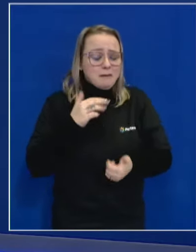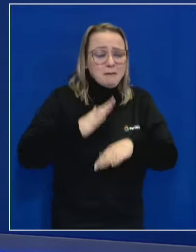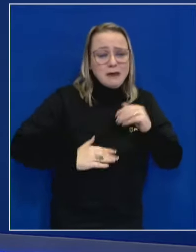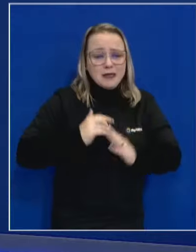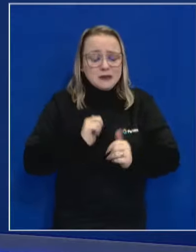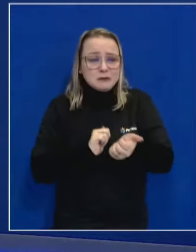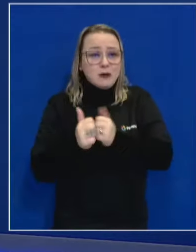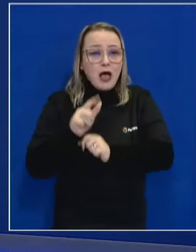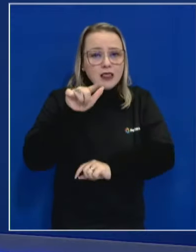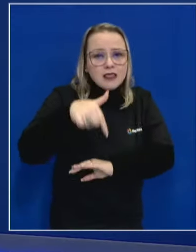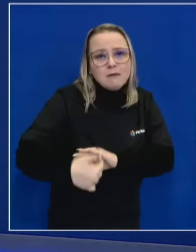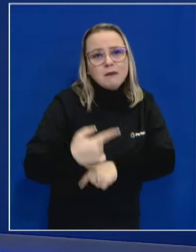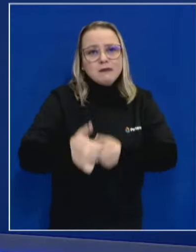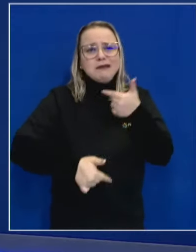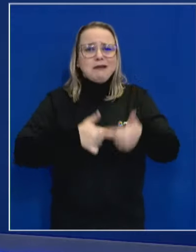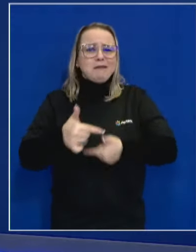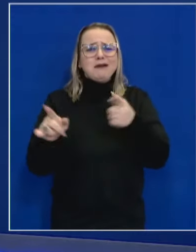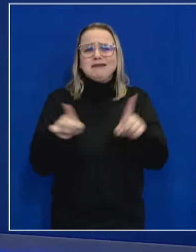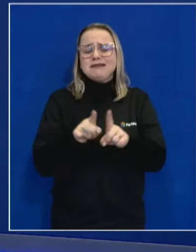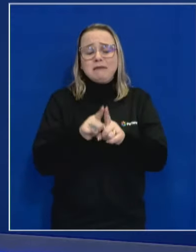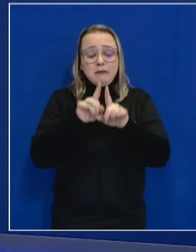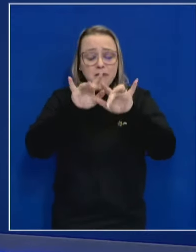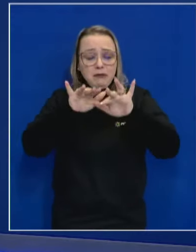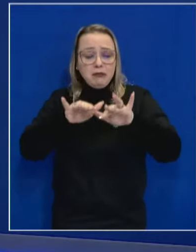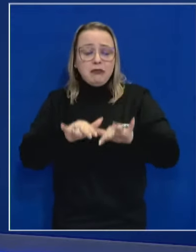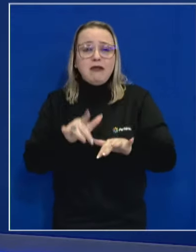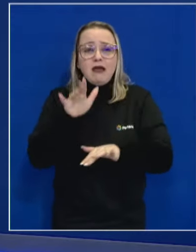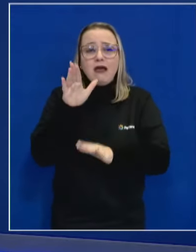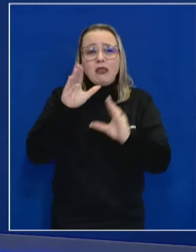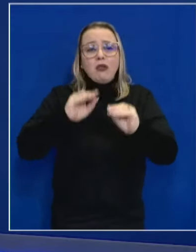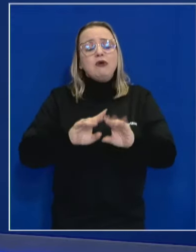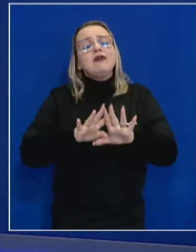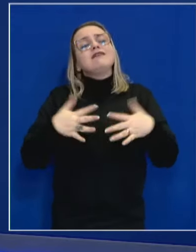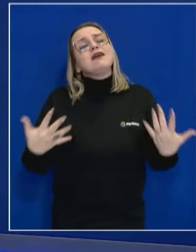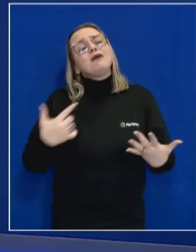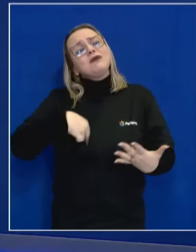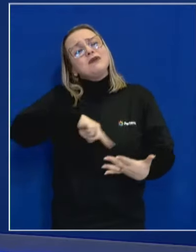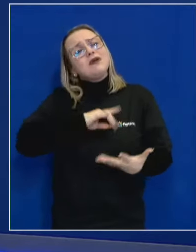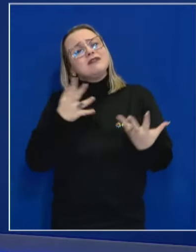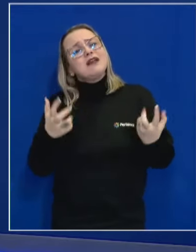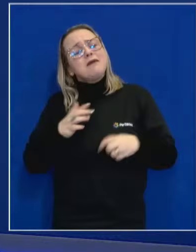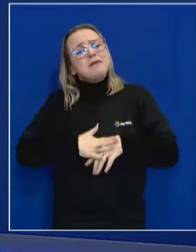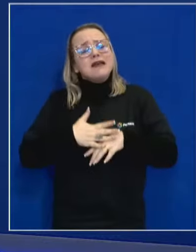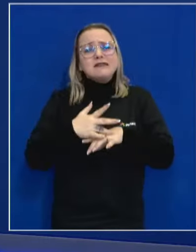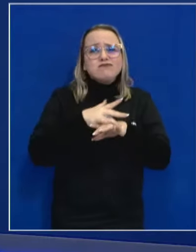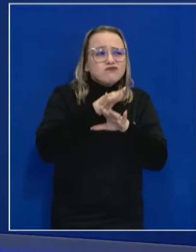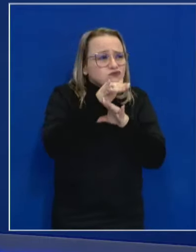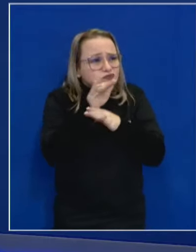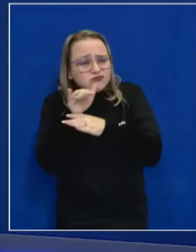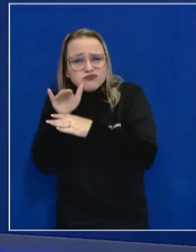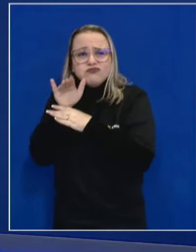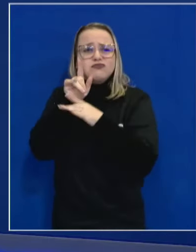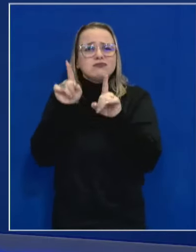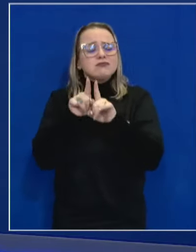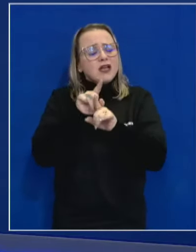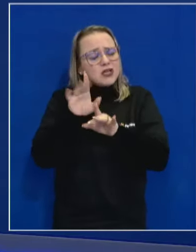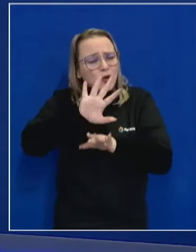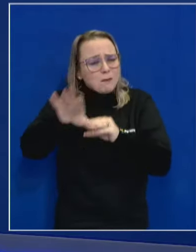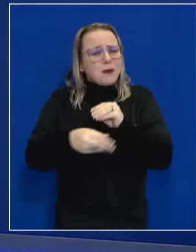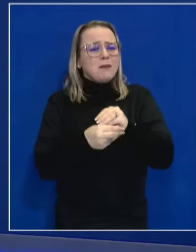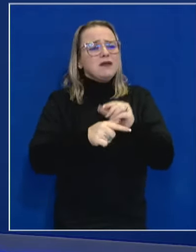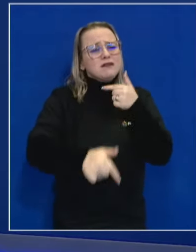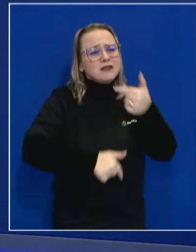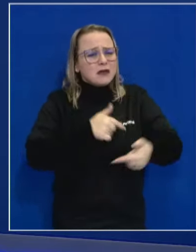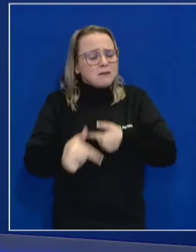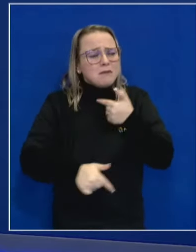ou mesmo depois do seu trabalho, no cair da noite. Então, a gente gostaria de ter muito mais patrulhas, complementando o trabalho já feito pela Brigada